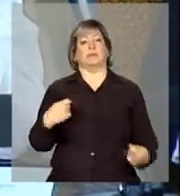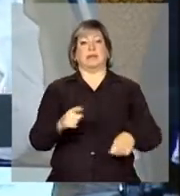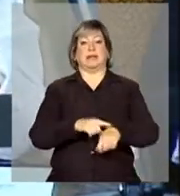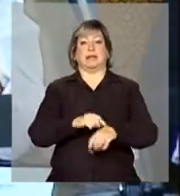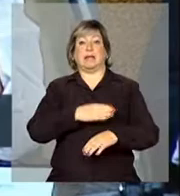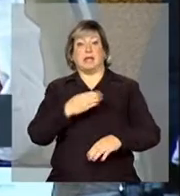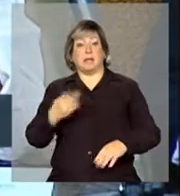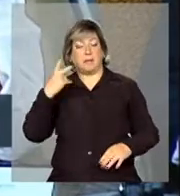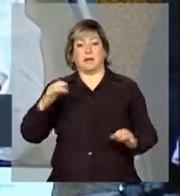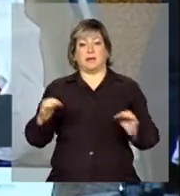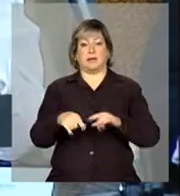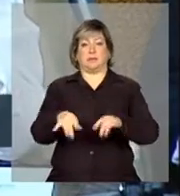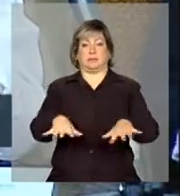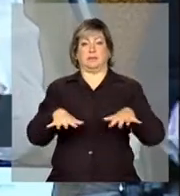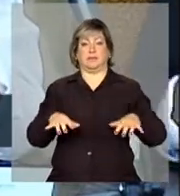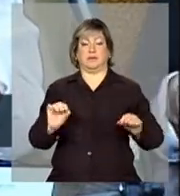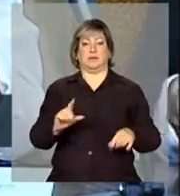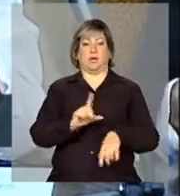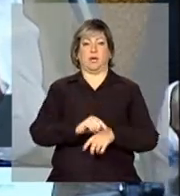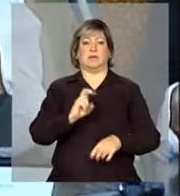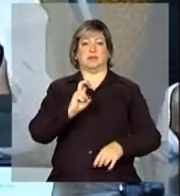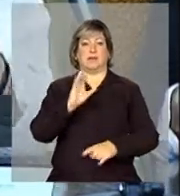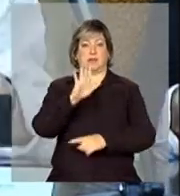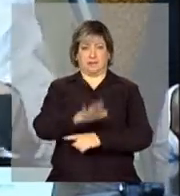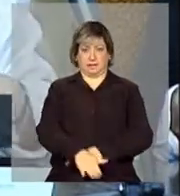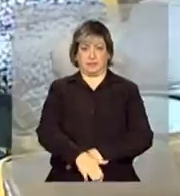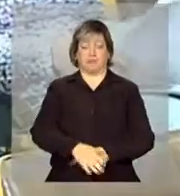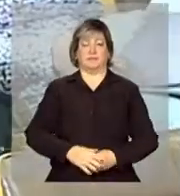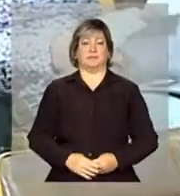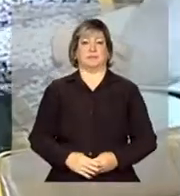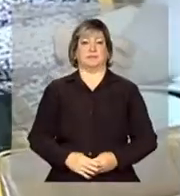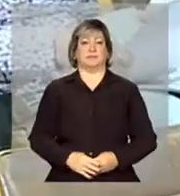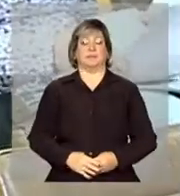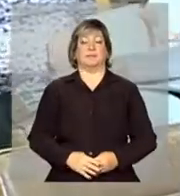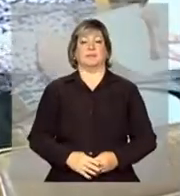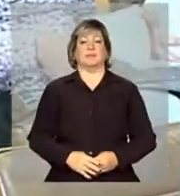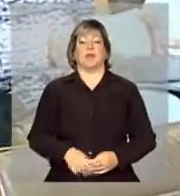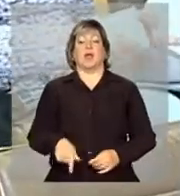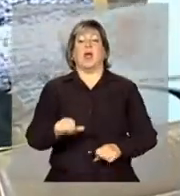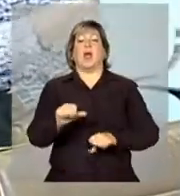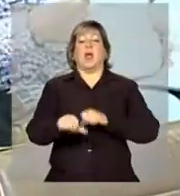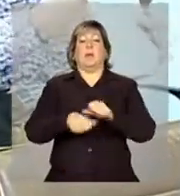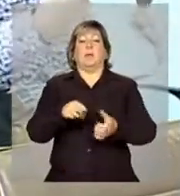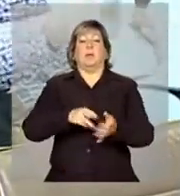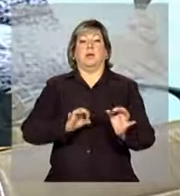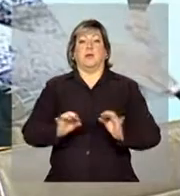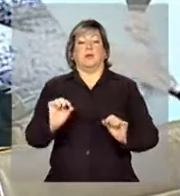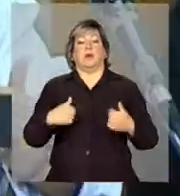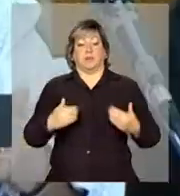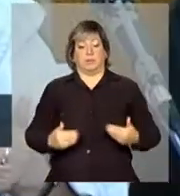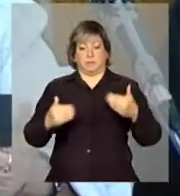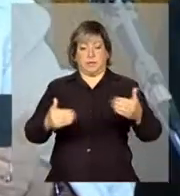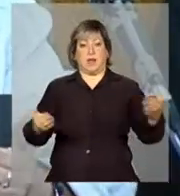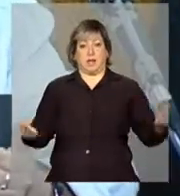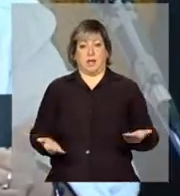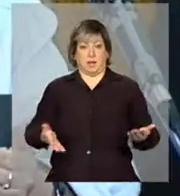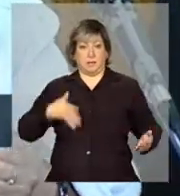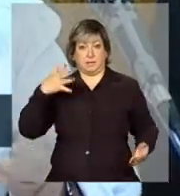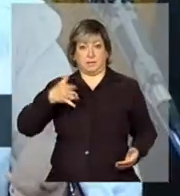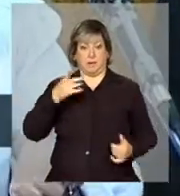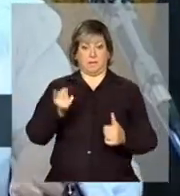encerrar a plenária às 17h. E a mudança da metodologia, então, é que eu passarei a palavra